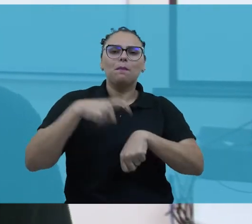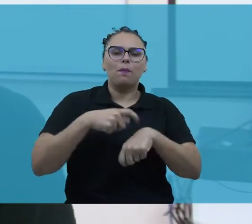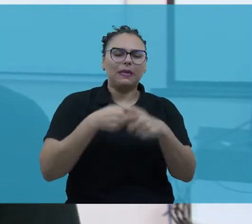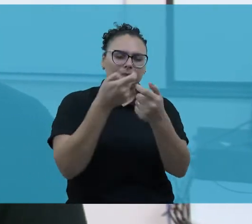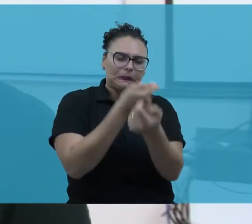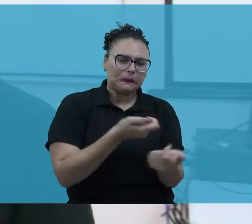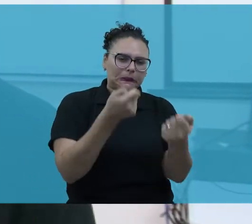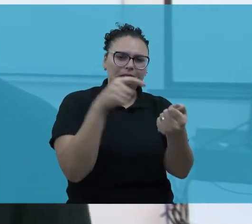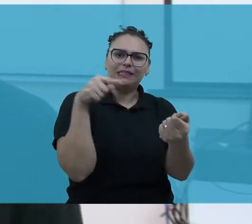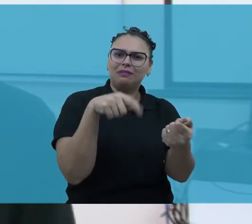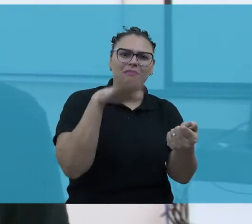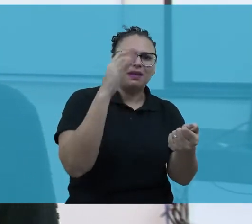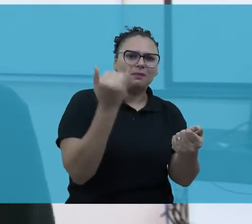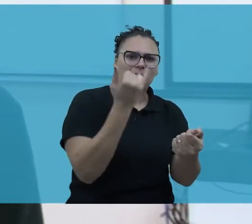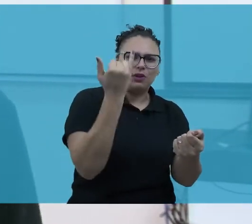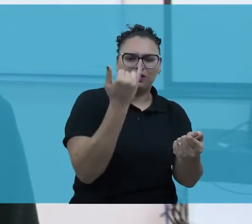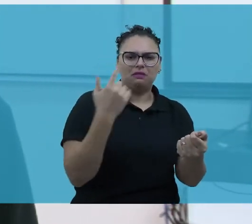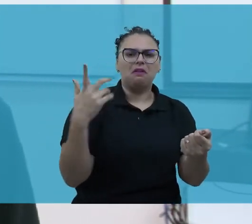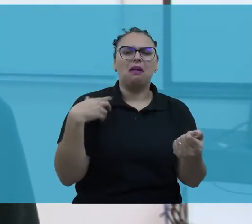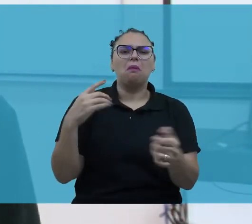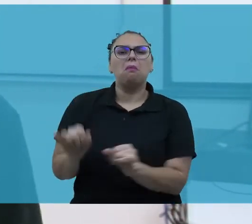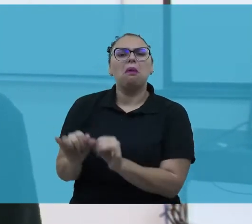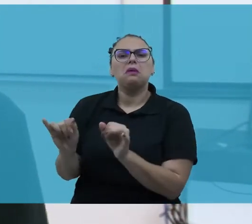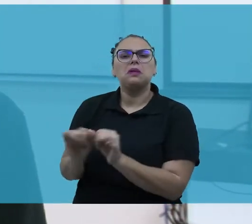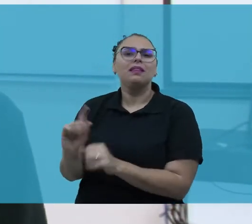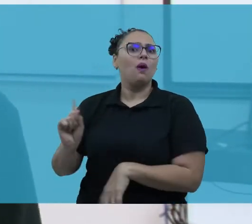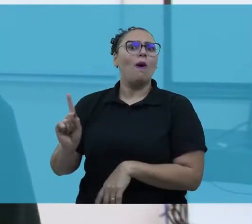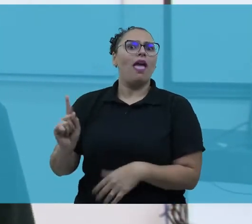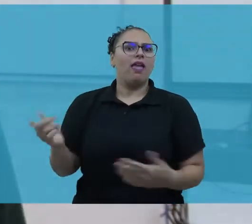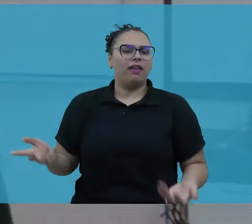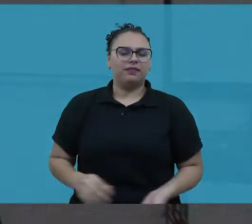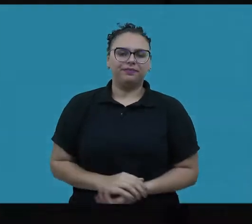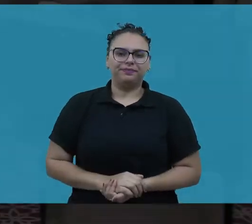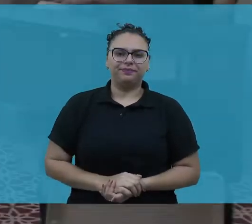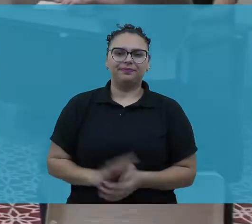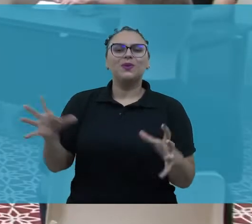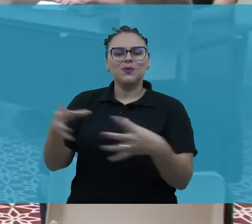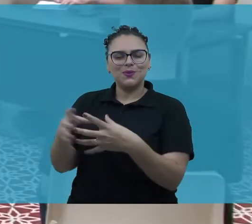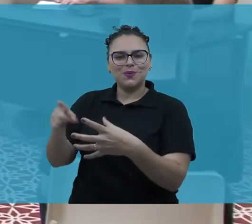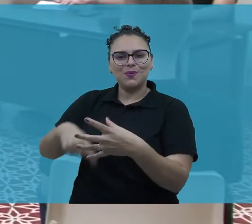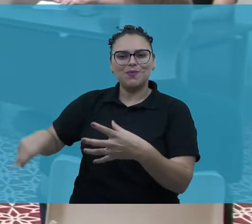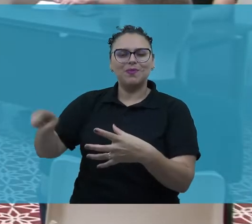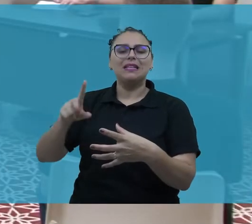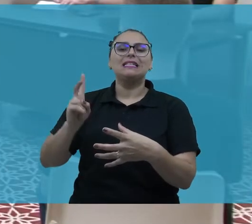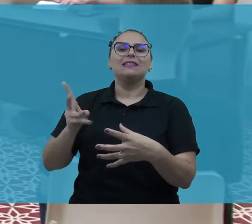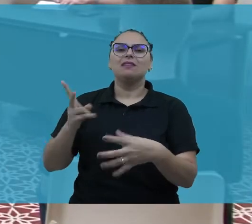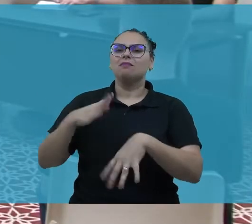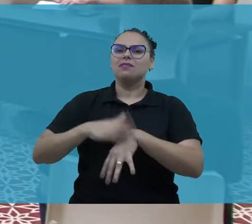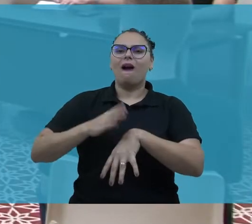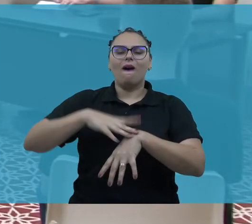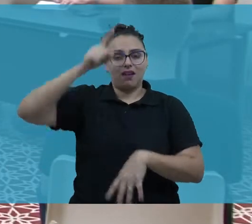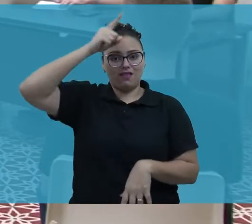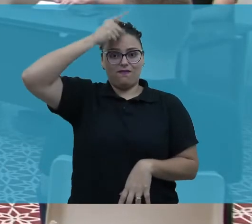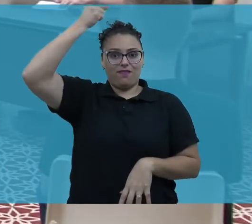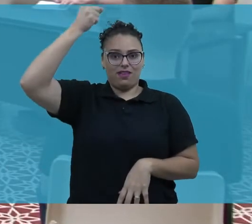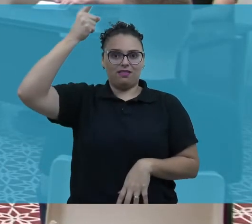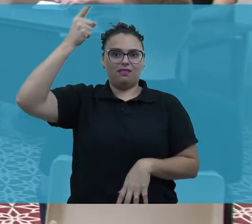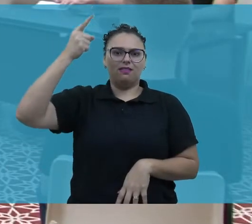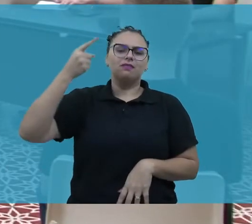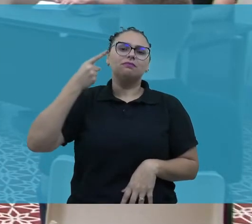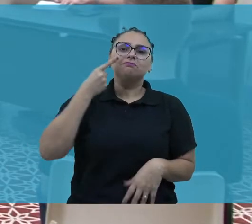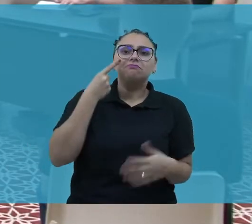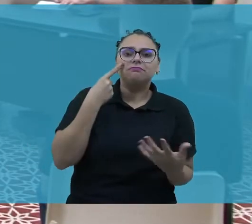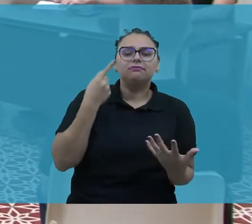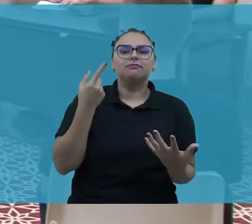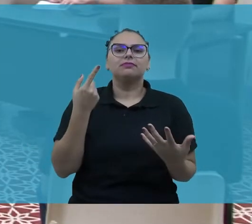Então a persuasão passou a ser o critério-chave, não mais um conflito besta de ideias infantis. Os debatedores falam de maneira improvisada.